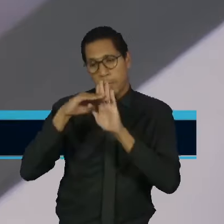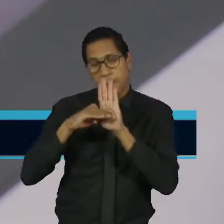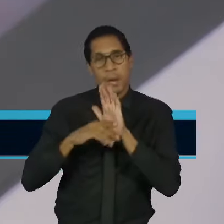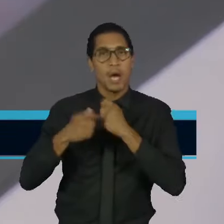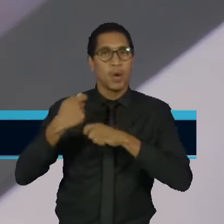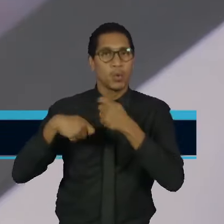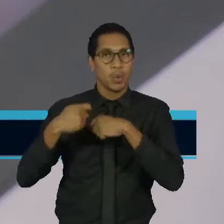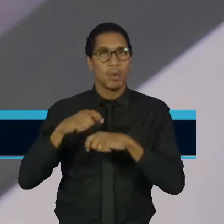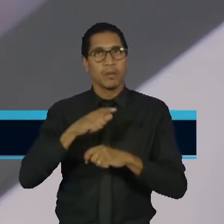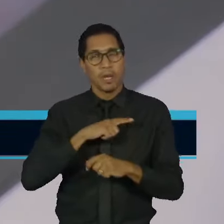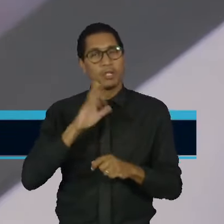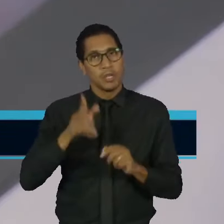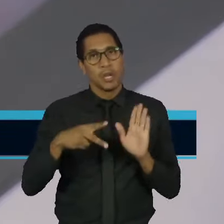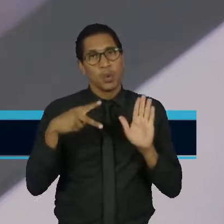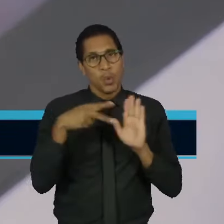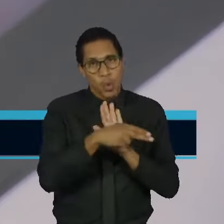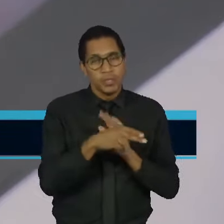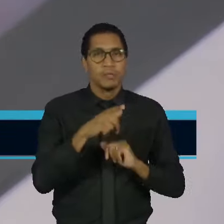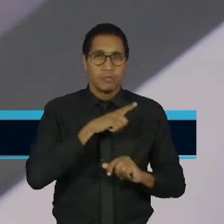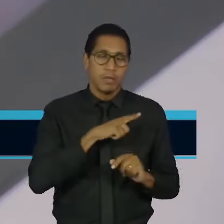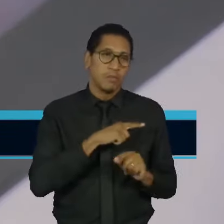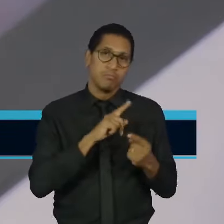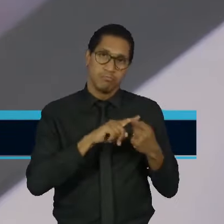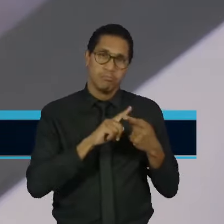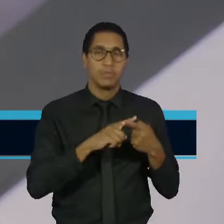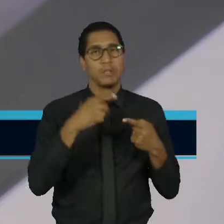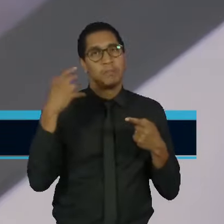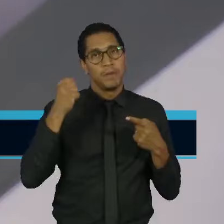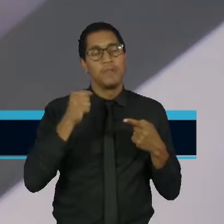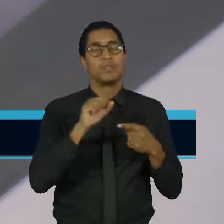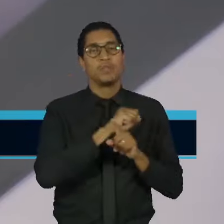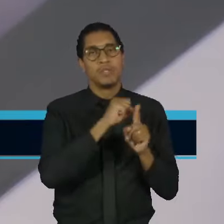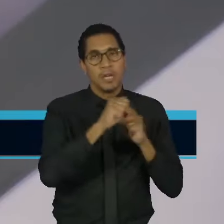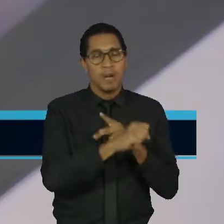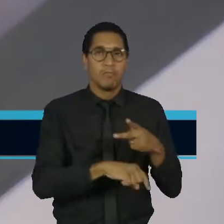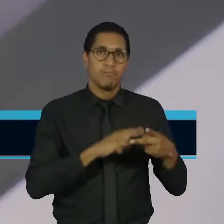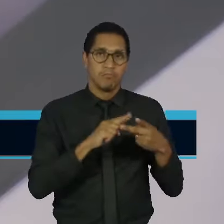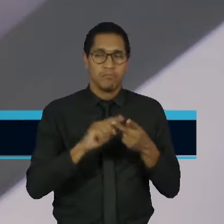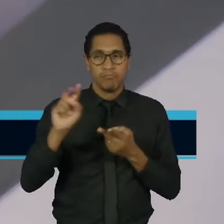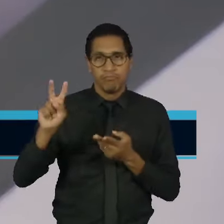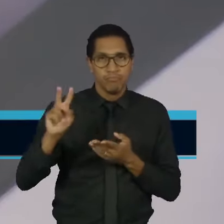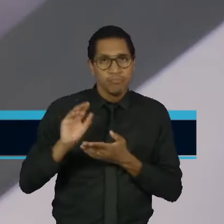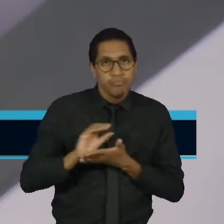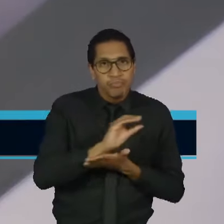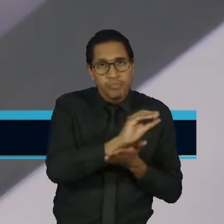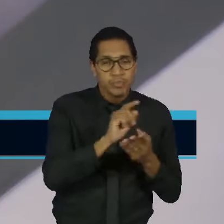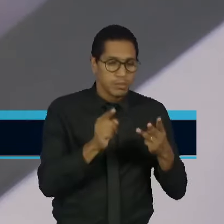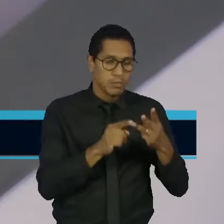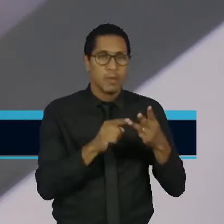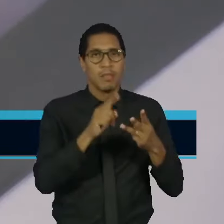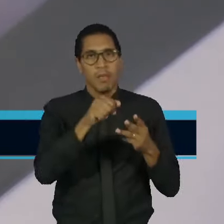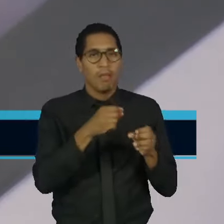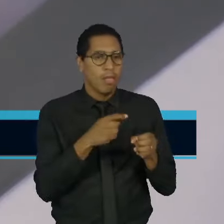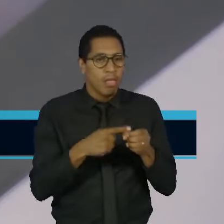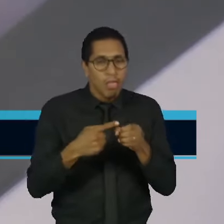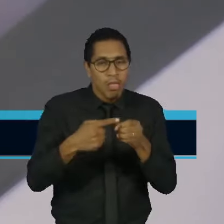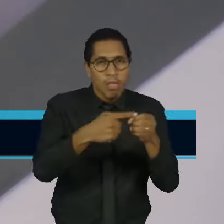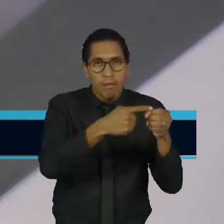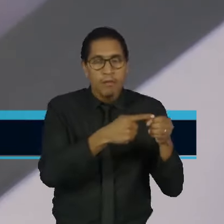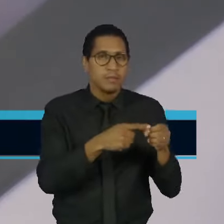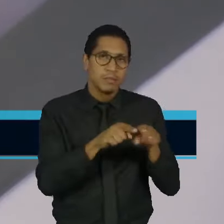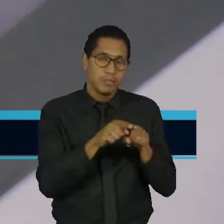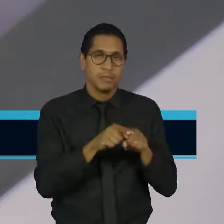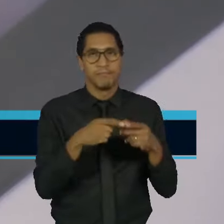cortes de benefícios sociais, de subsídios e de repasses às províncias. Então, não desagrada só os sindicatos.